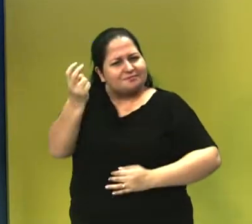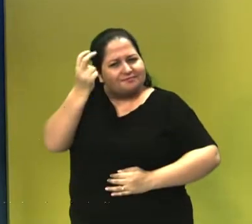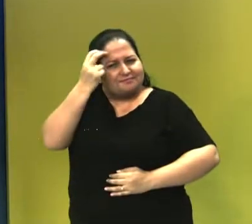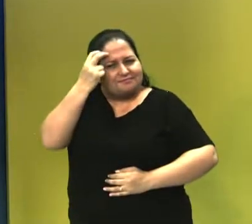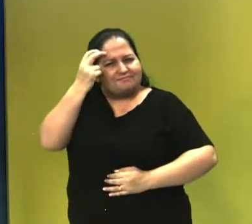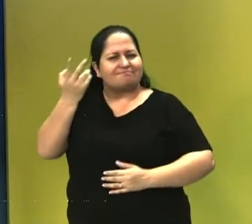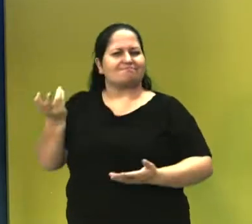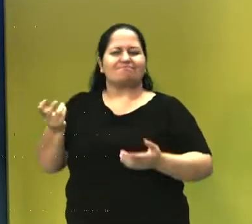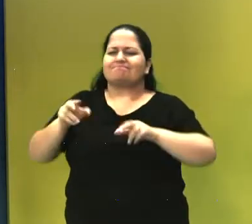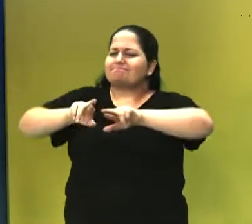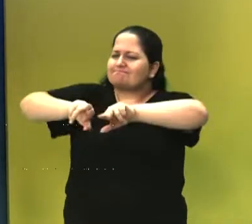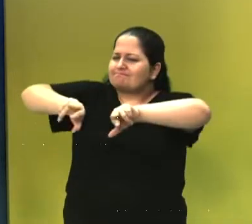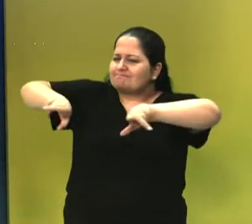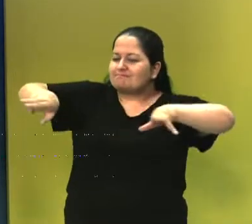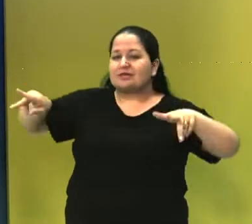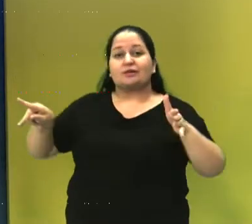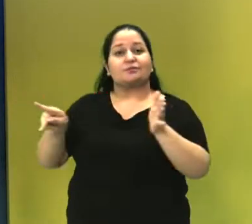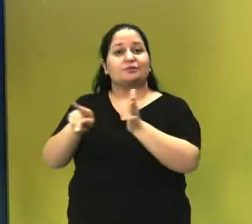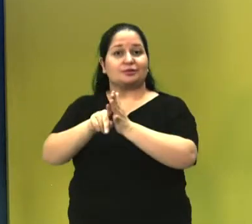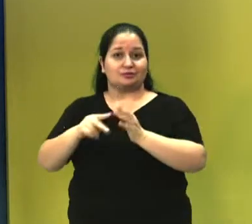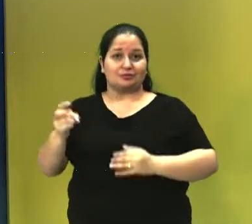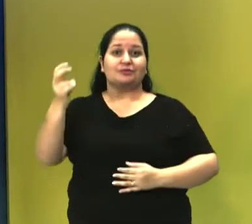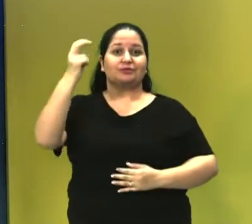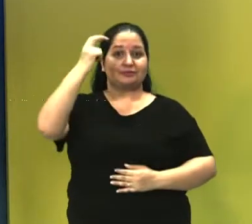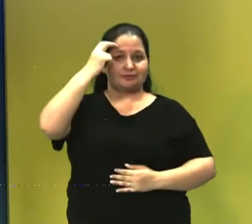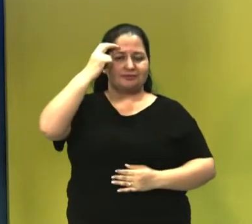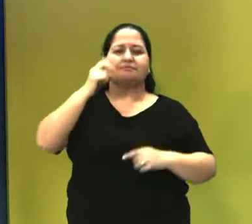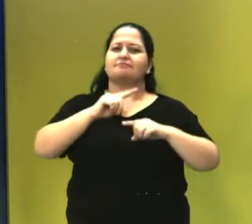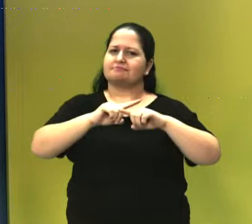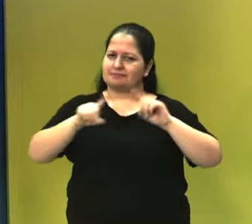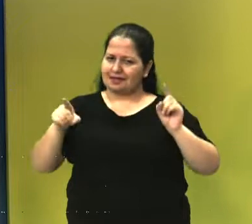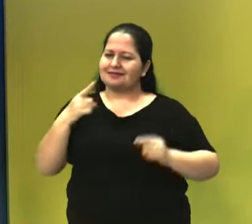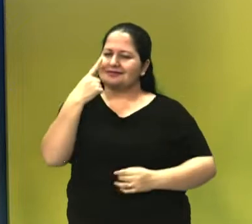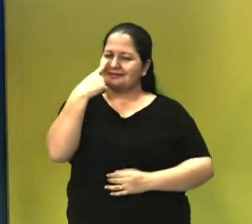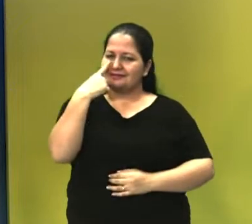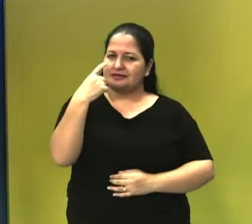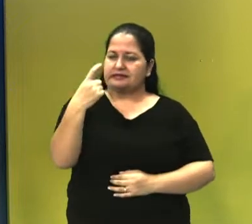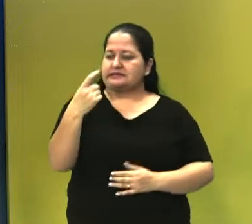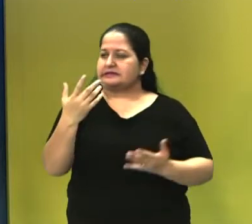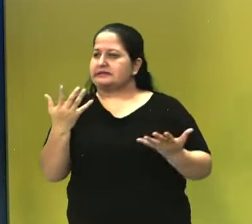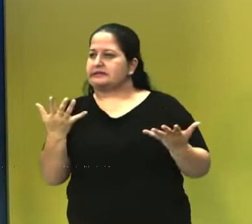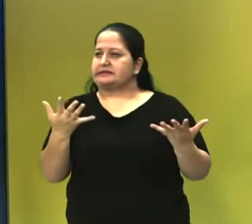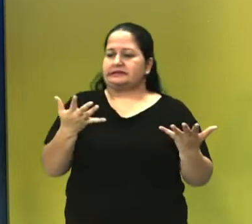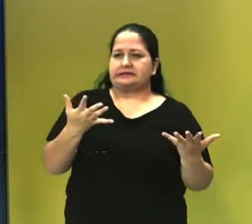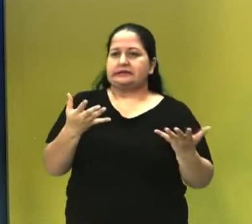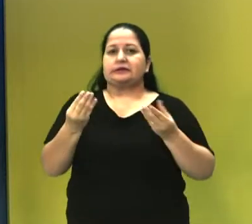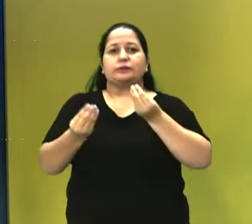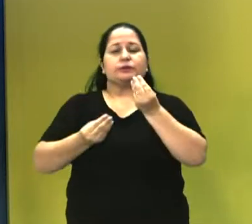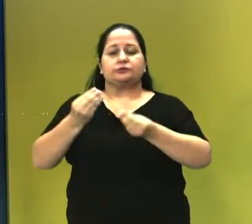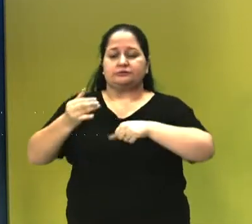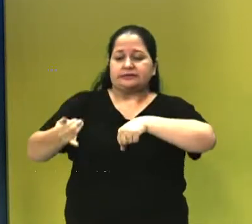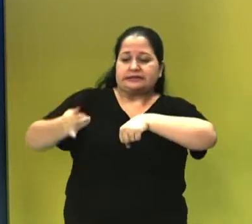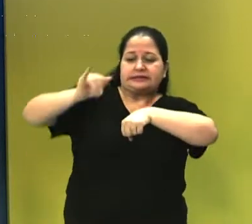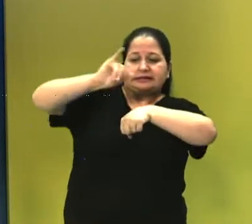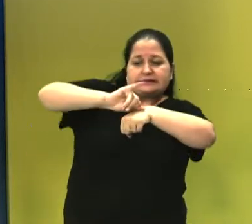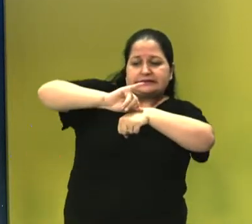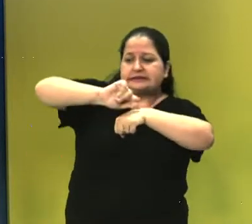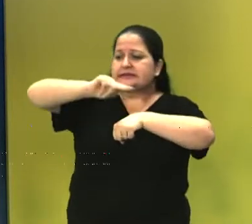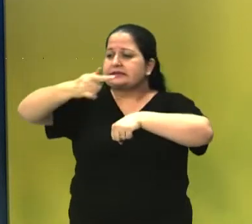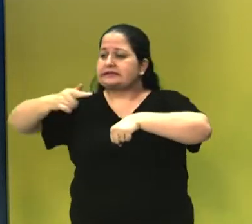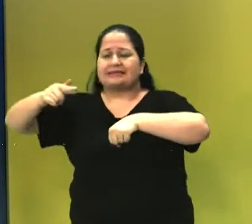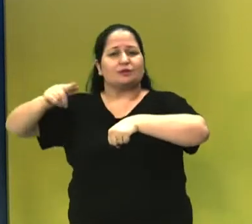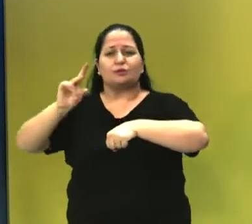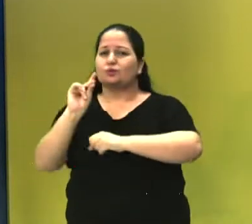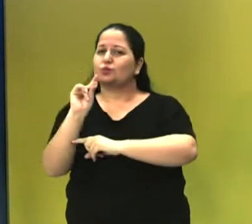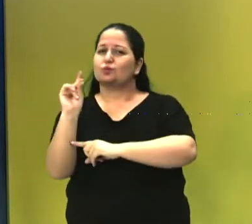enfim. Tornou-se interessante pensar num projeto mais moderno para uma nova capital. Até mesmo a